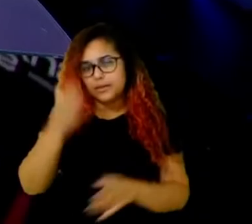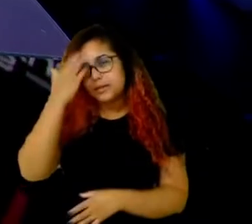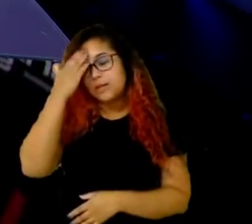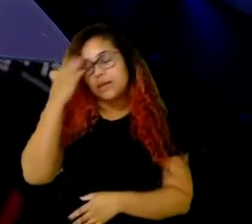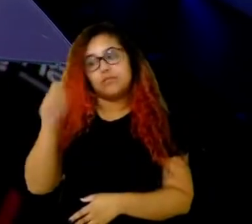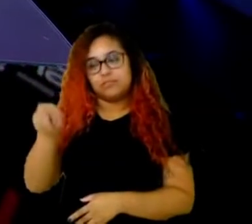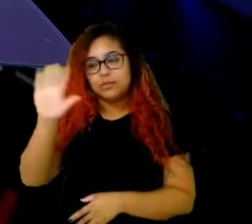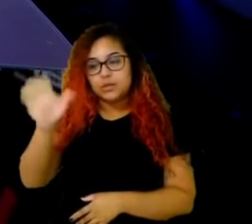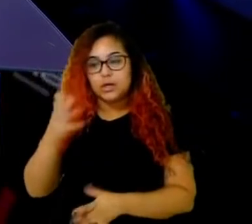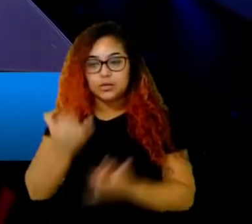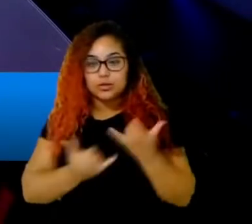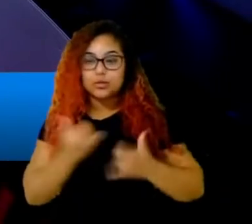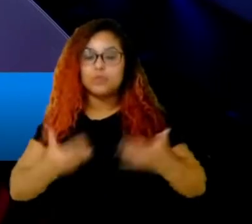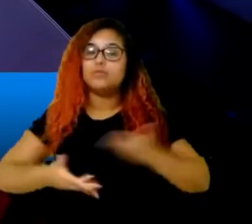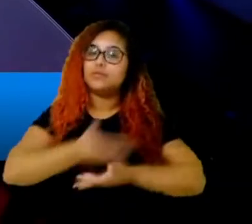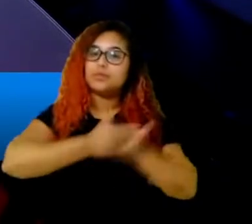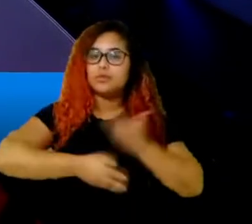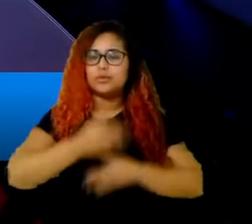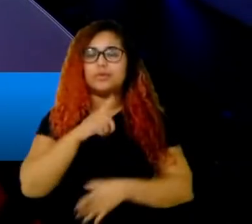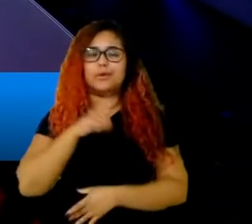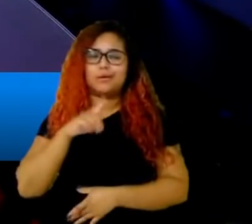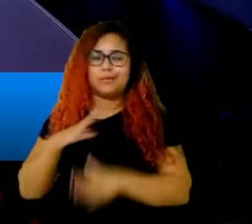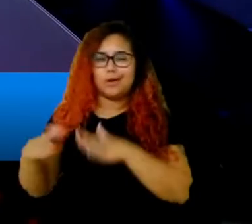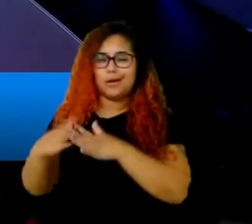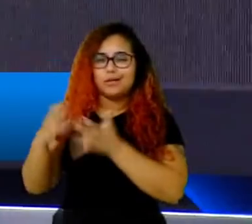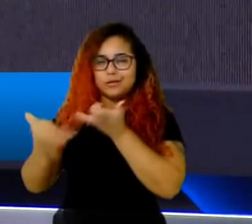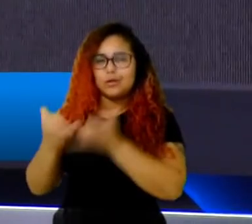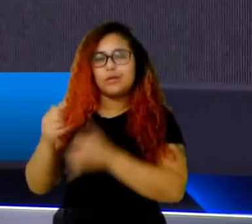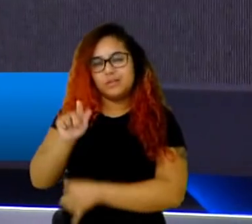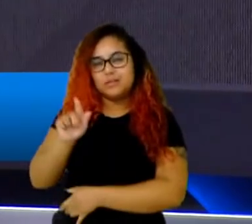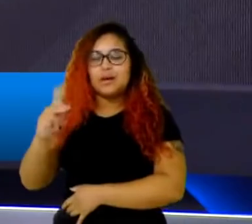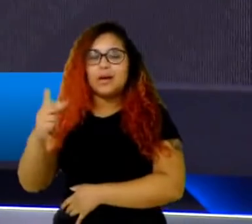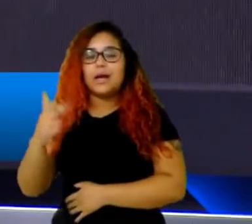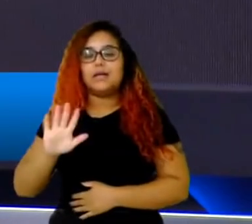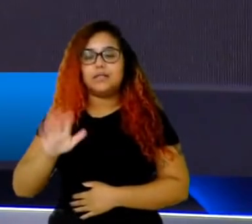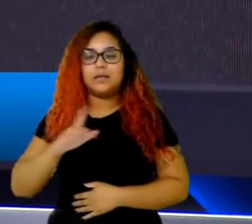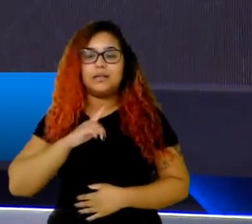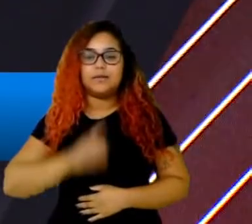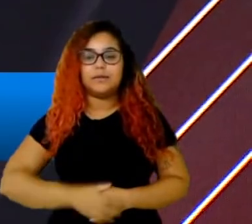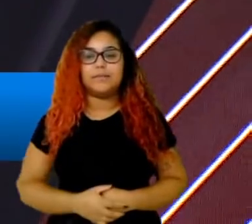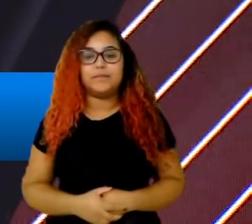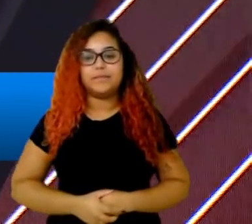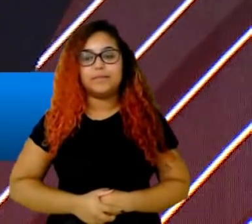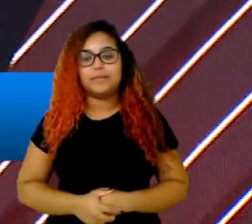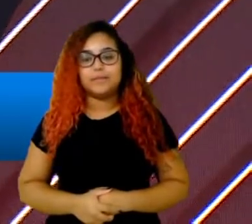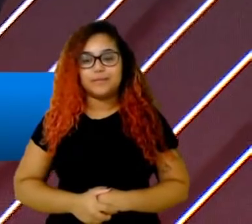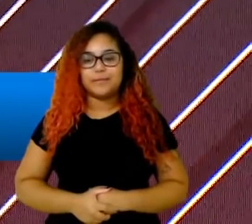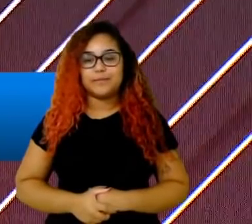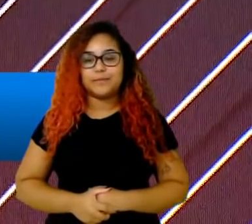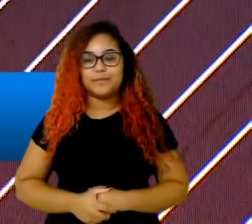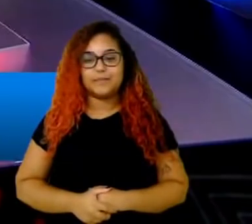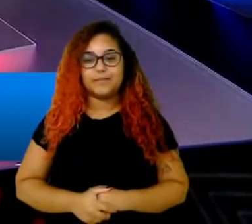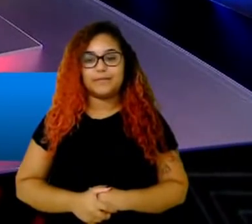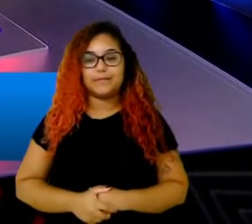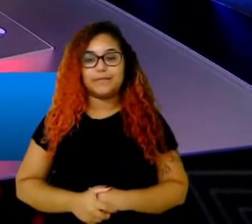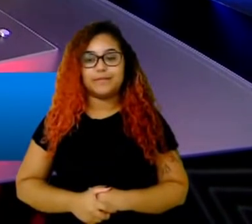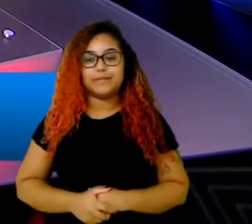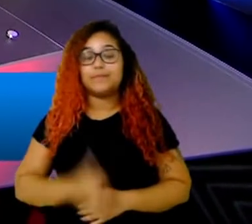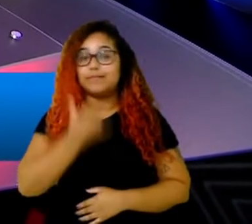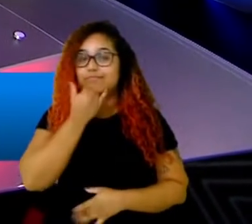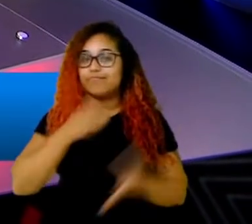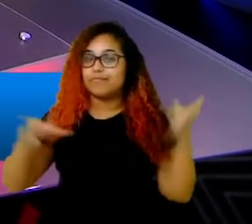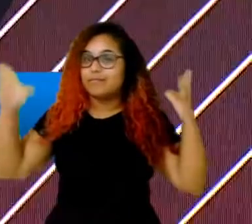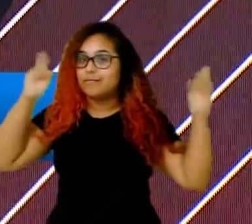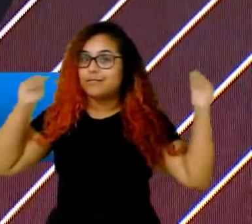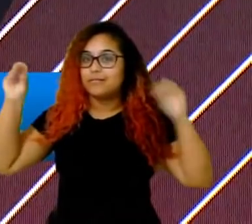House ali. Joguei com o Grevittar também. Ele sabe muito, Do que você tá falando. Ele sabe muito. Você sabe? Sabe bastante? Momento da Red. A gente falou muito do